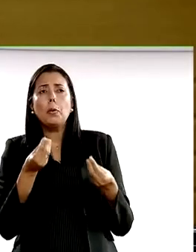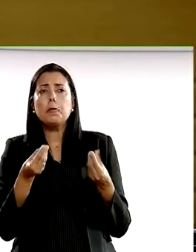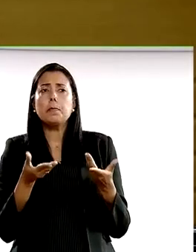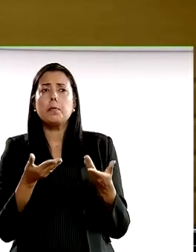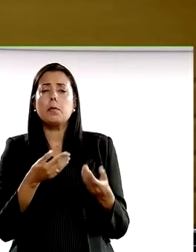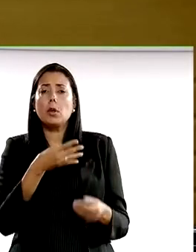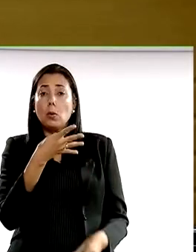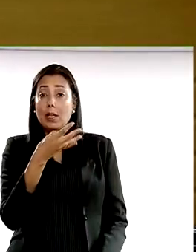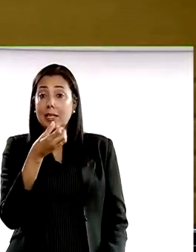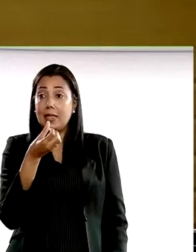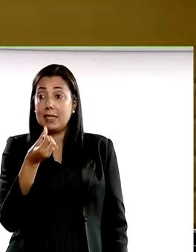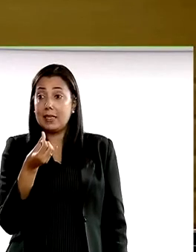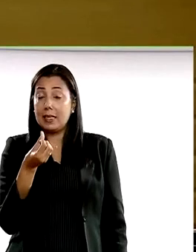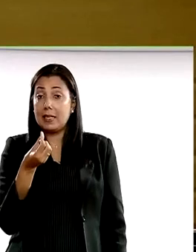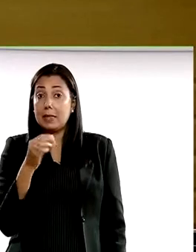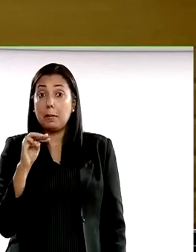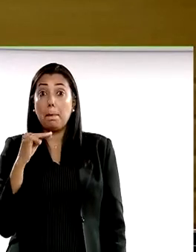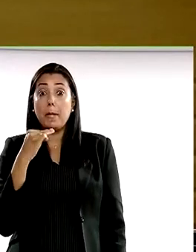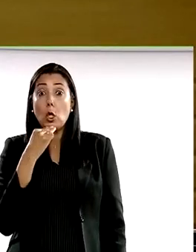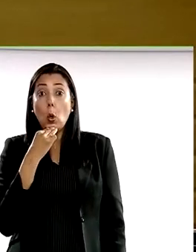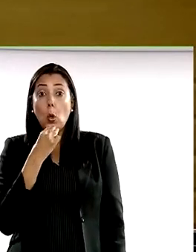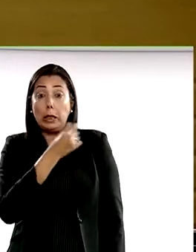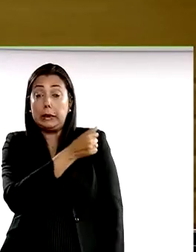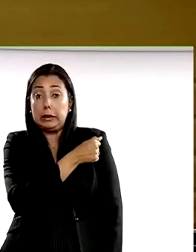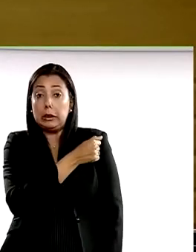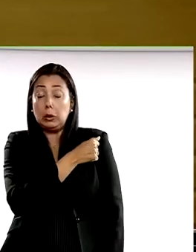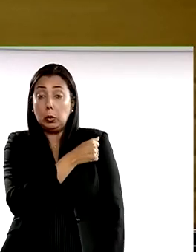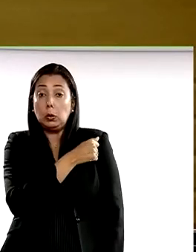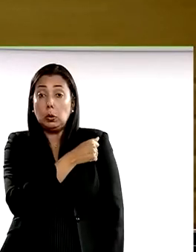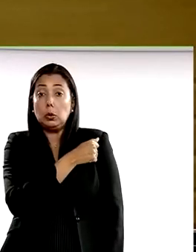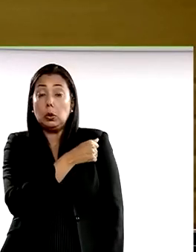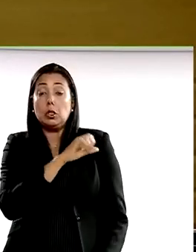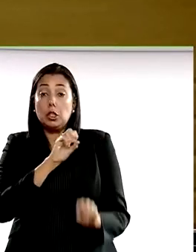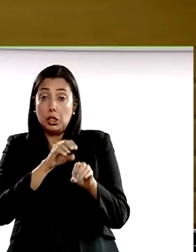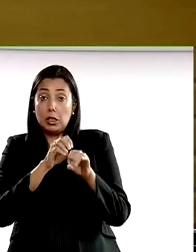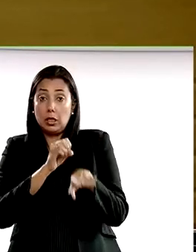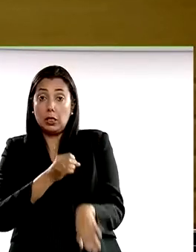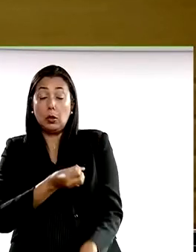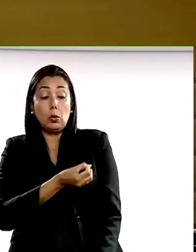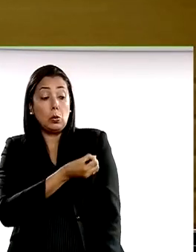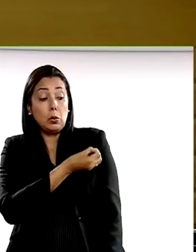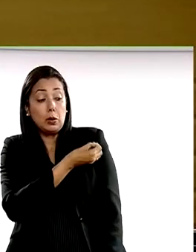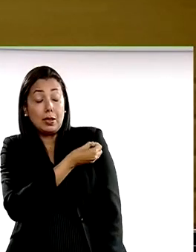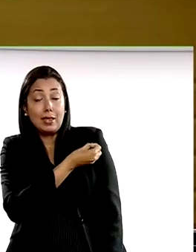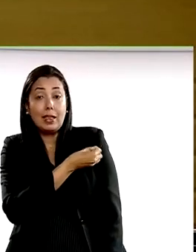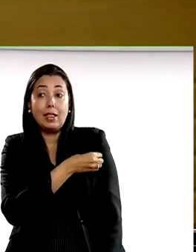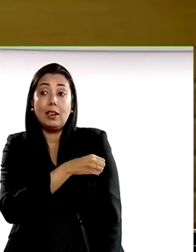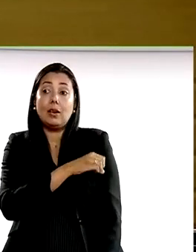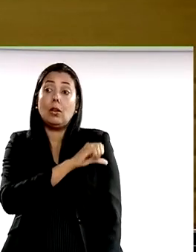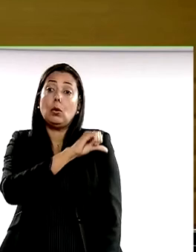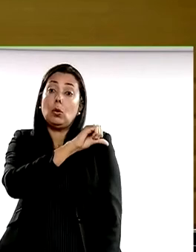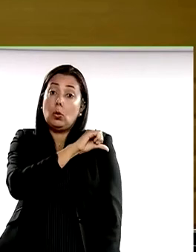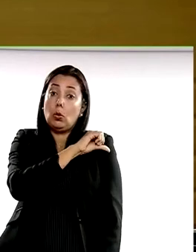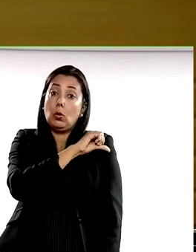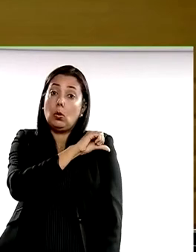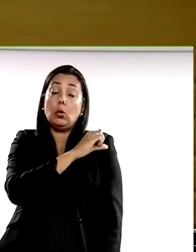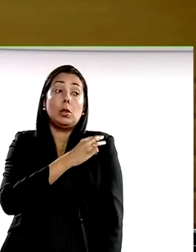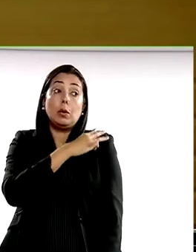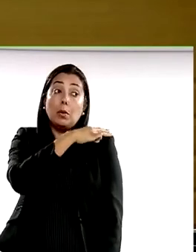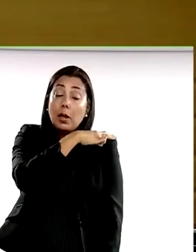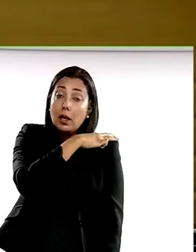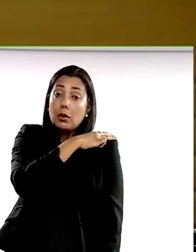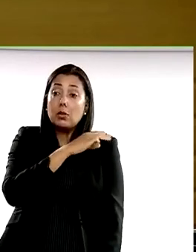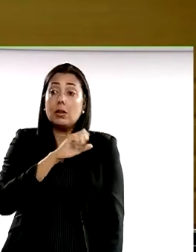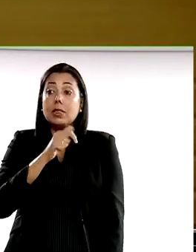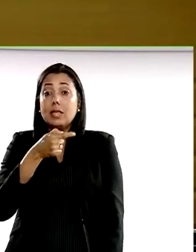de 46 milhões de alunos na educação básica, sendo 38 milhões na rede pública. 178 mil